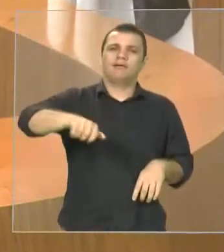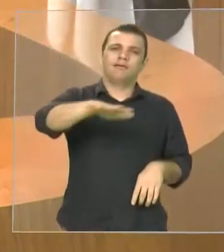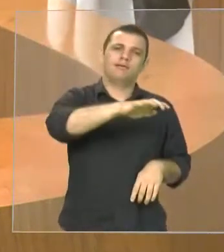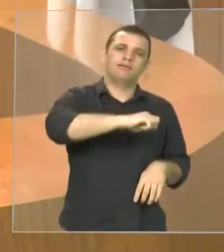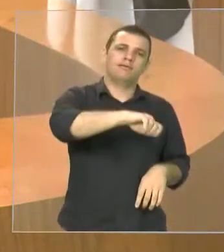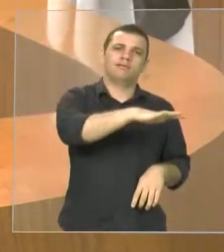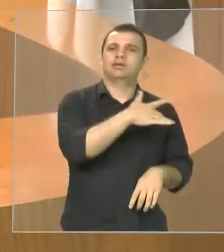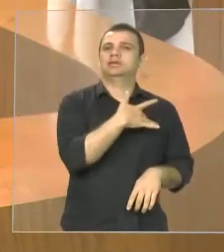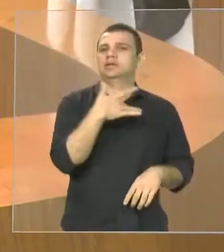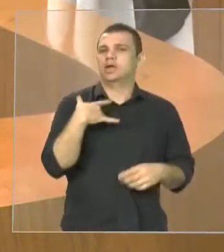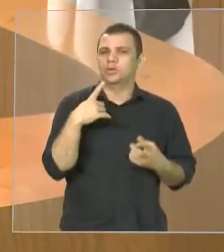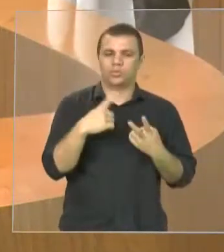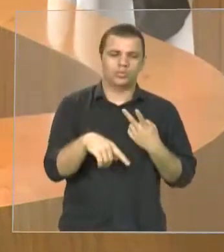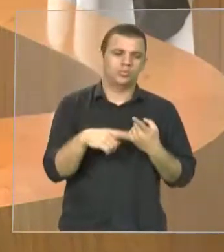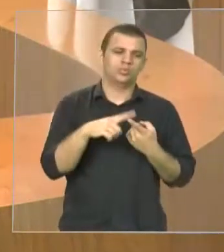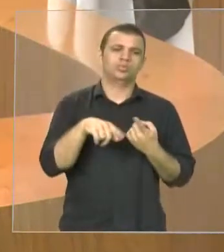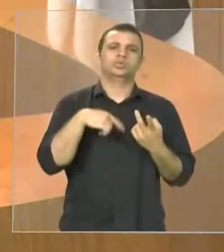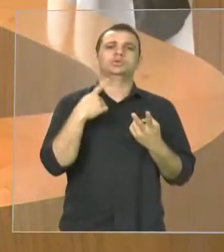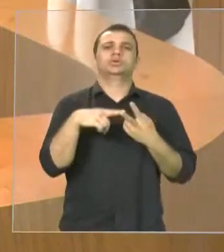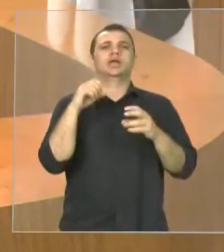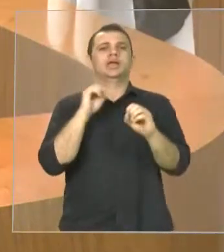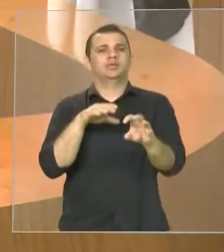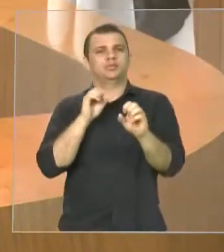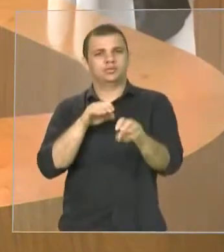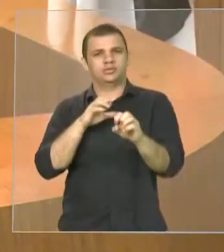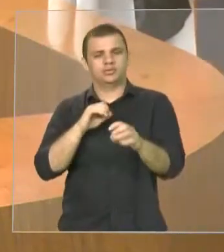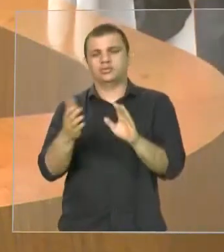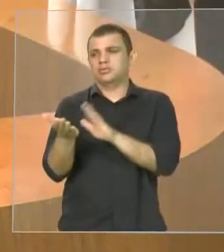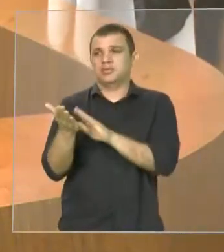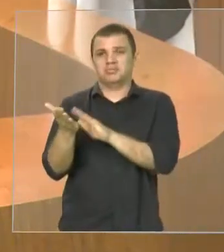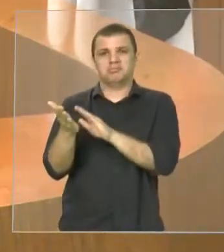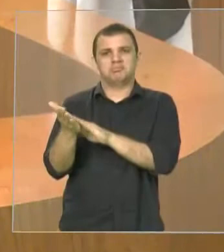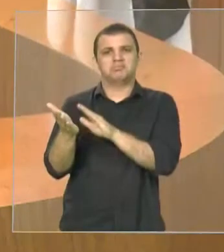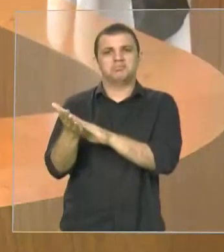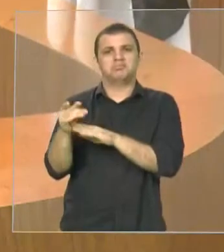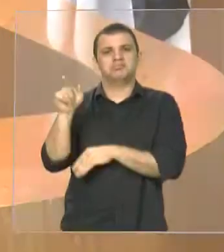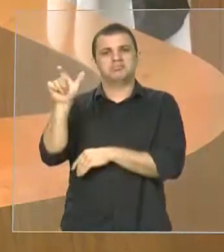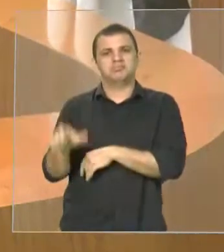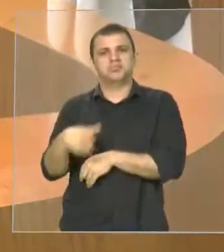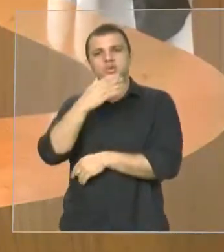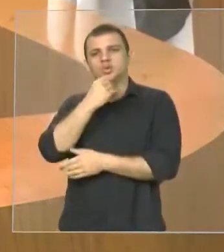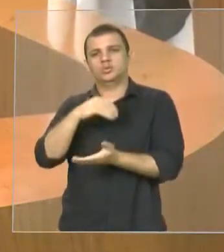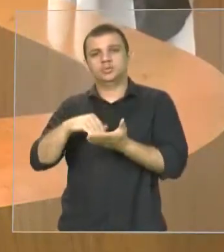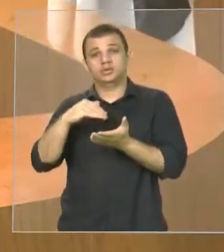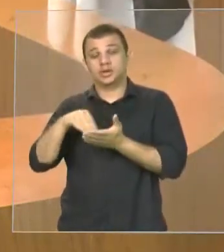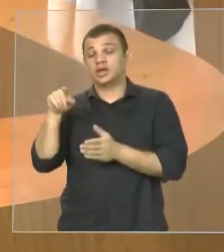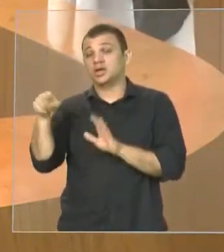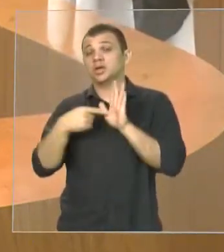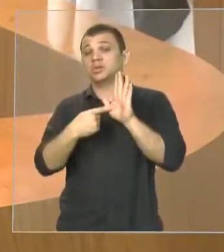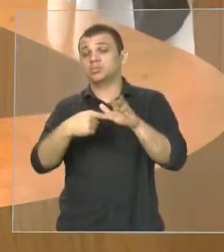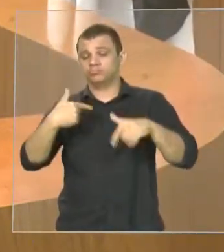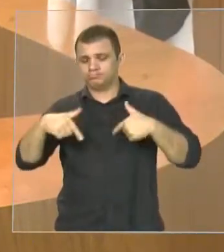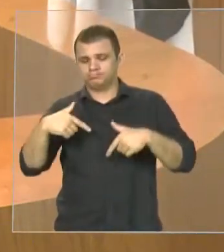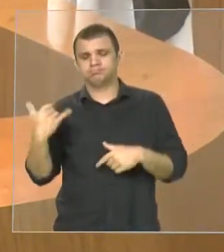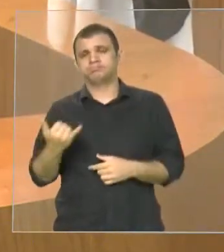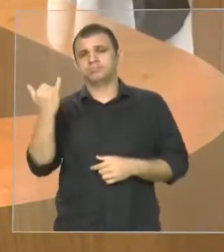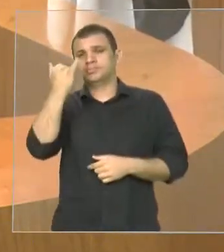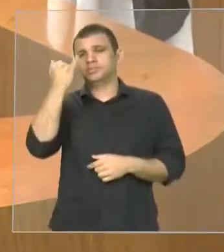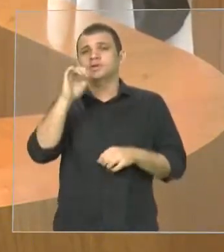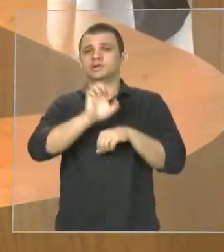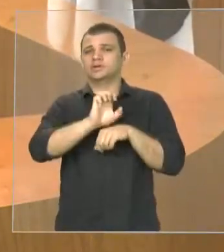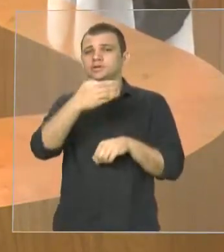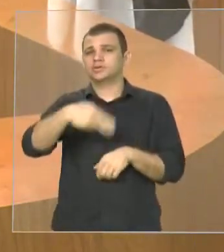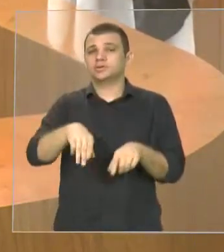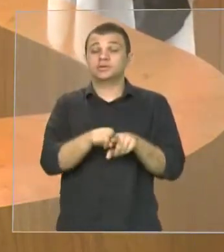educação parabéns a essa equipe a esse secretário que tem mostrado um grande trabalho no estado do Maranhão ao